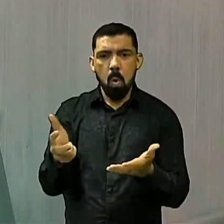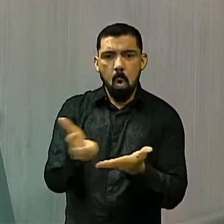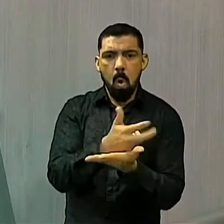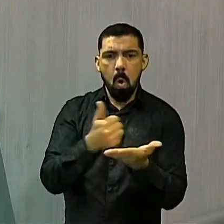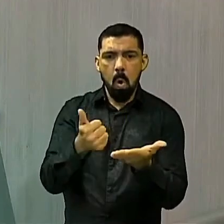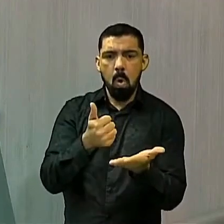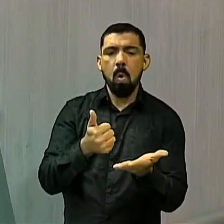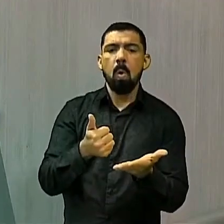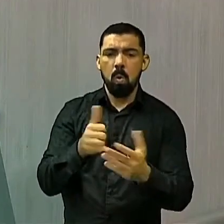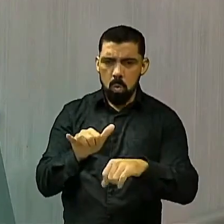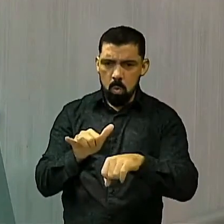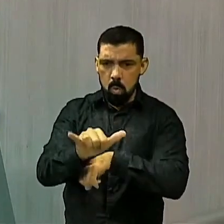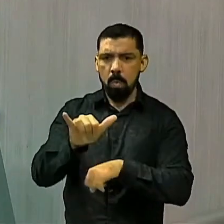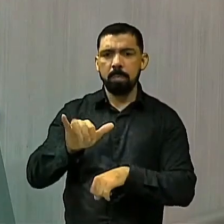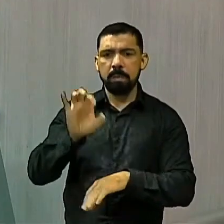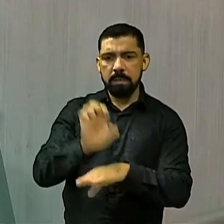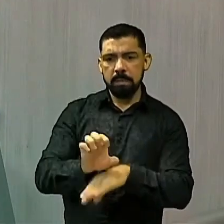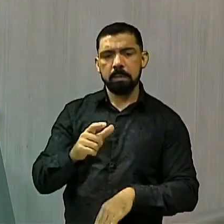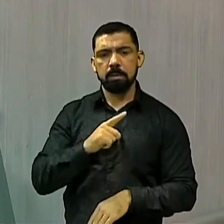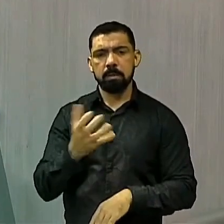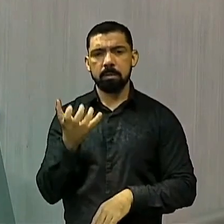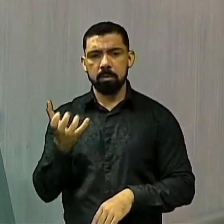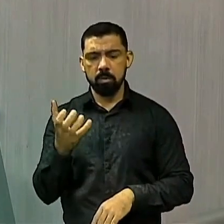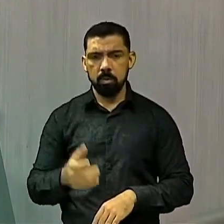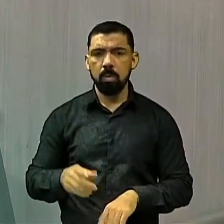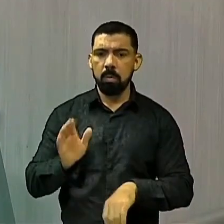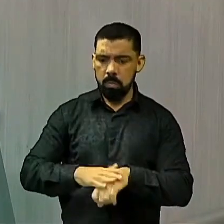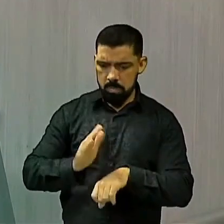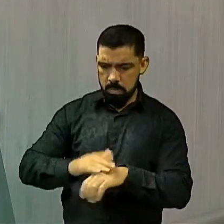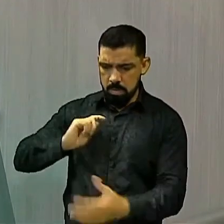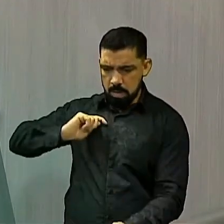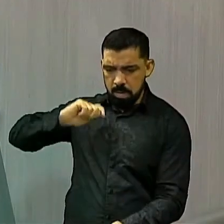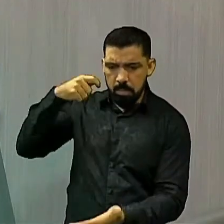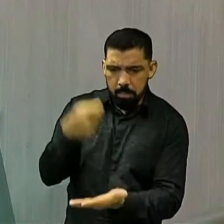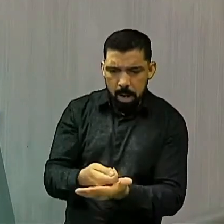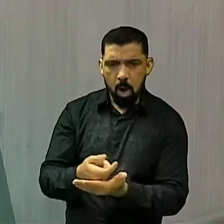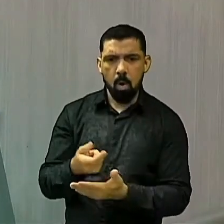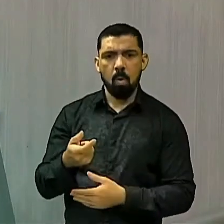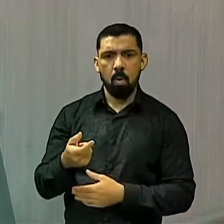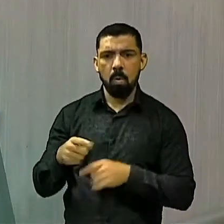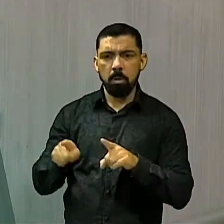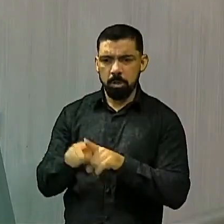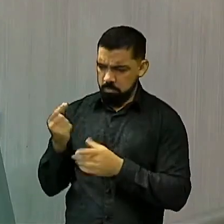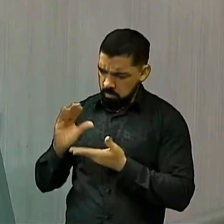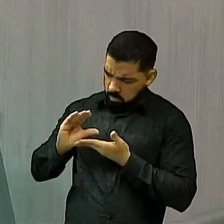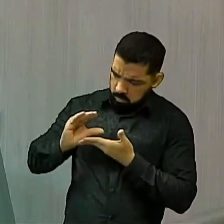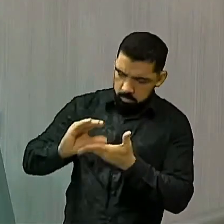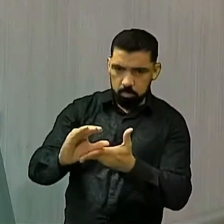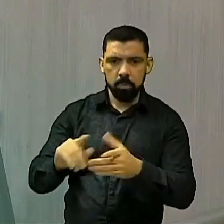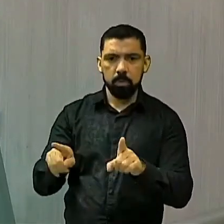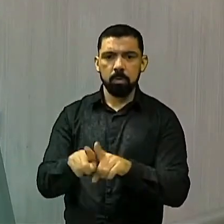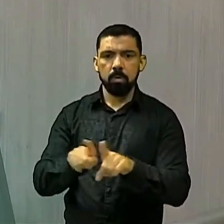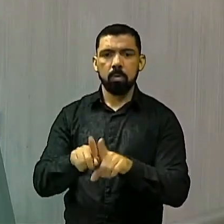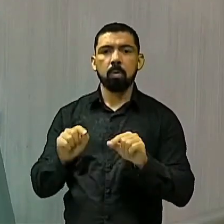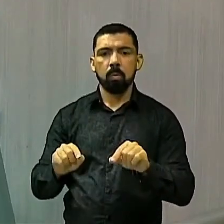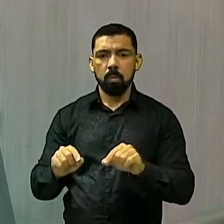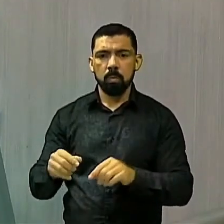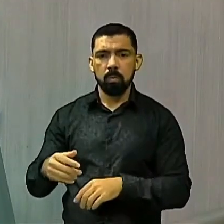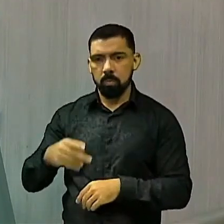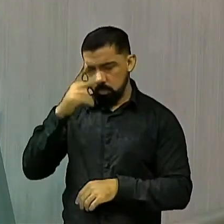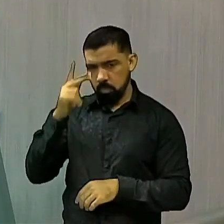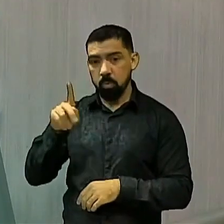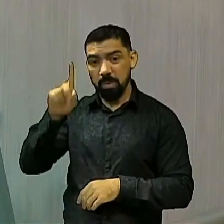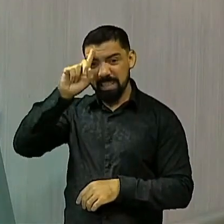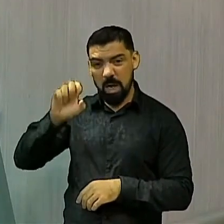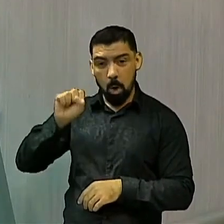de Estado. Inclusive, quem patrocinou, financiou e trouxe a balha, o